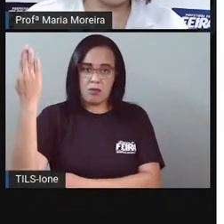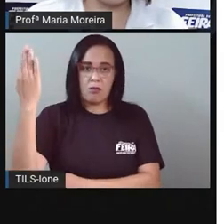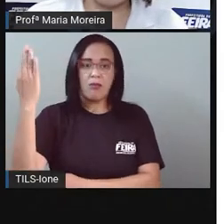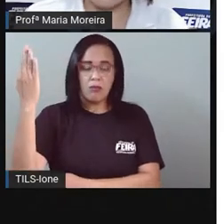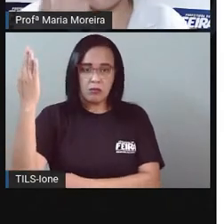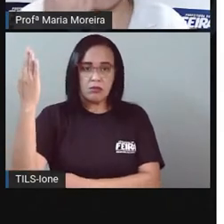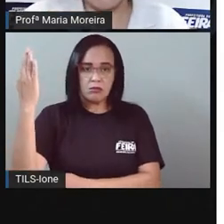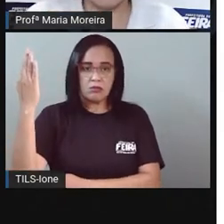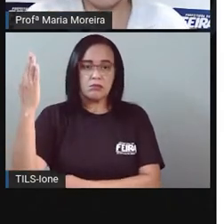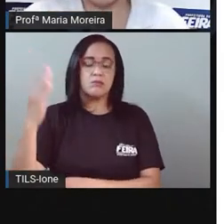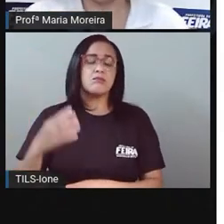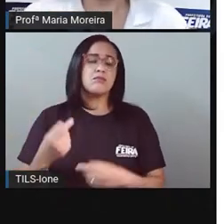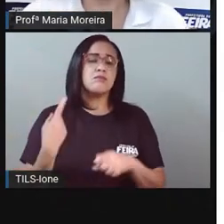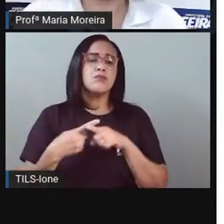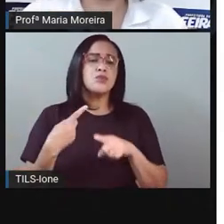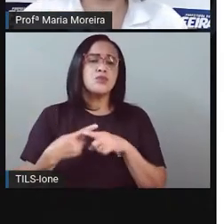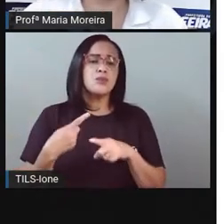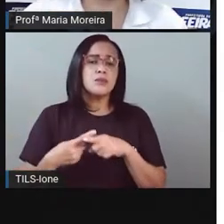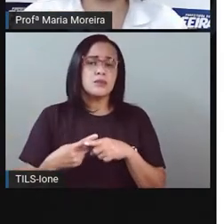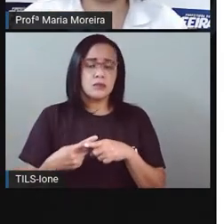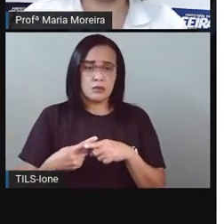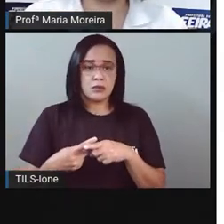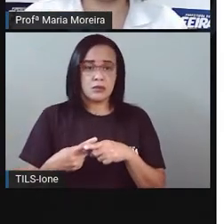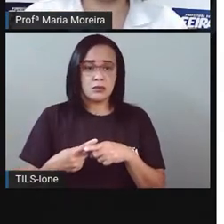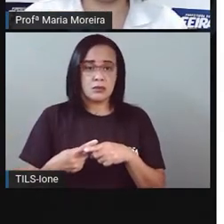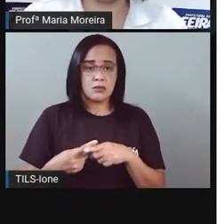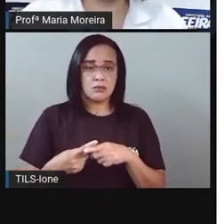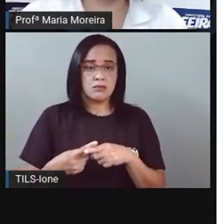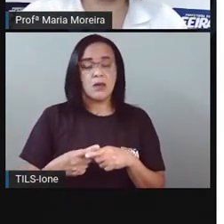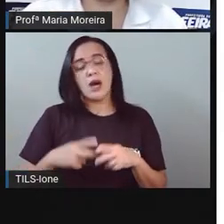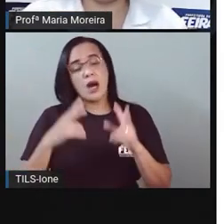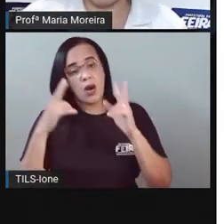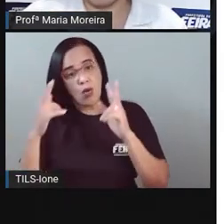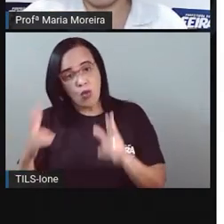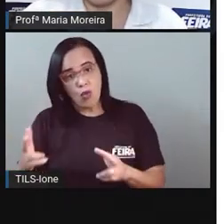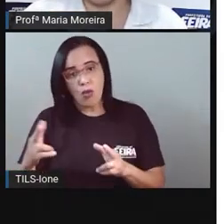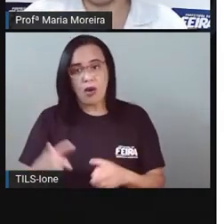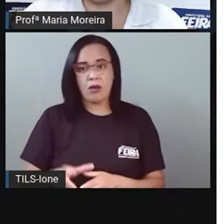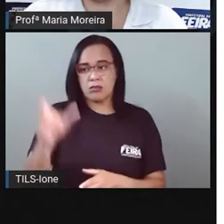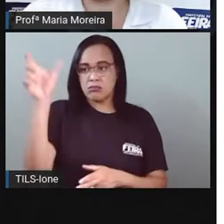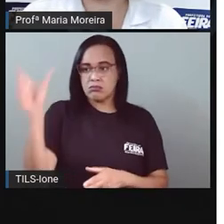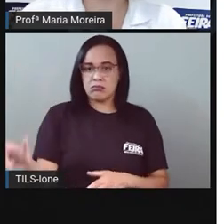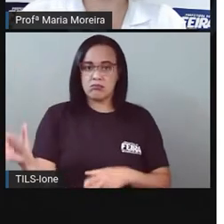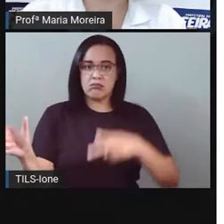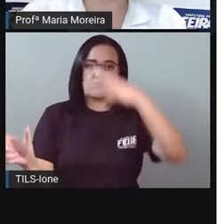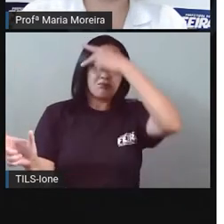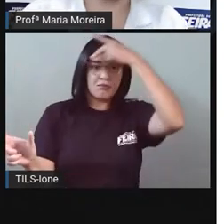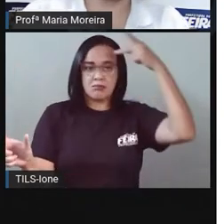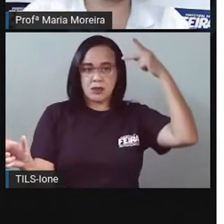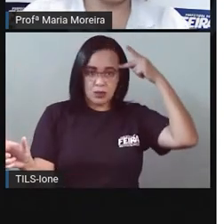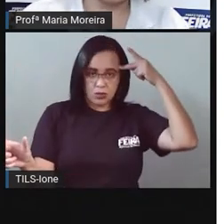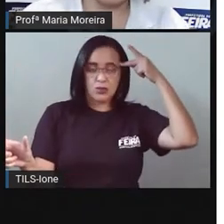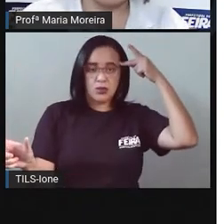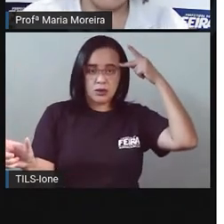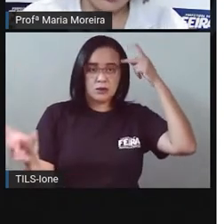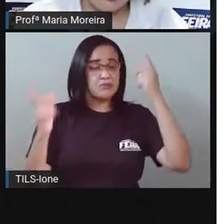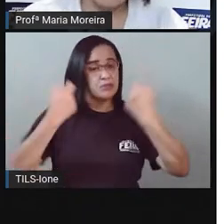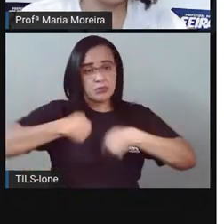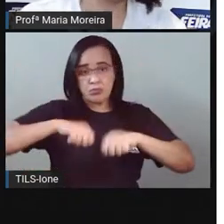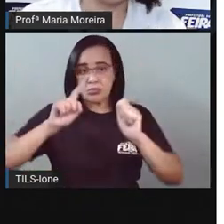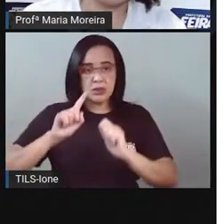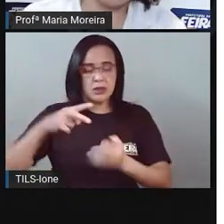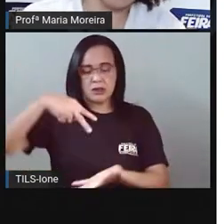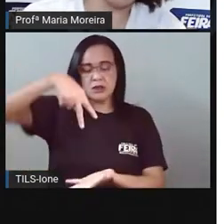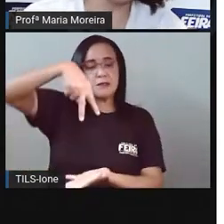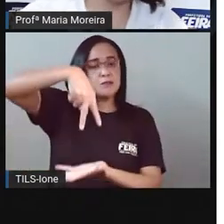fazia isso? Porque essa vareta ali teria o mesmo efeito de uma pessoa. Então, eu precisava ficar em pé naquele mesmo ponto